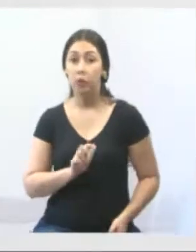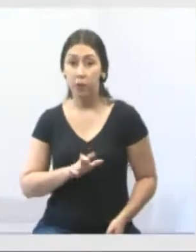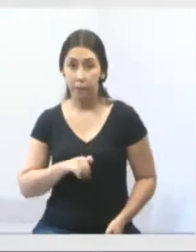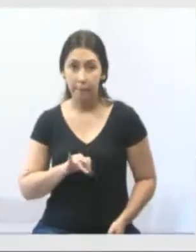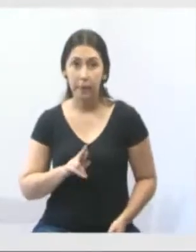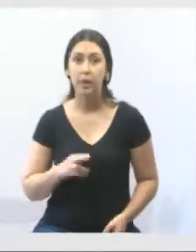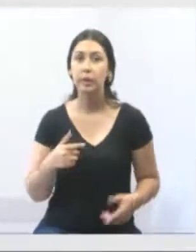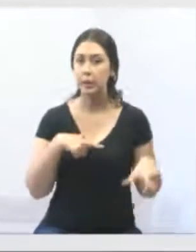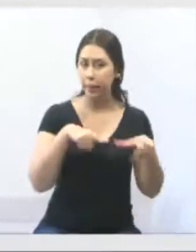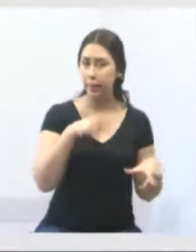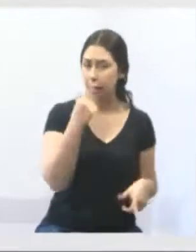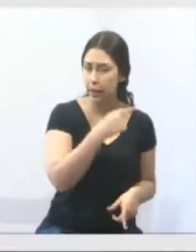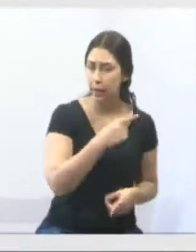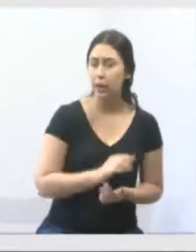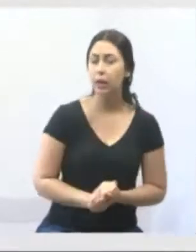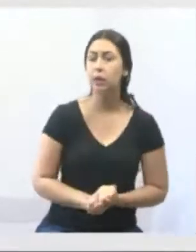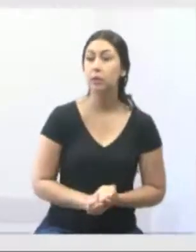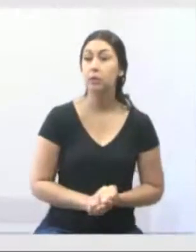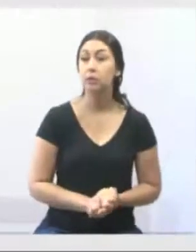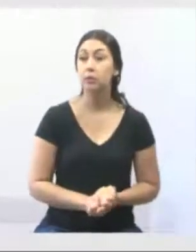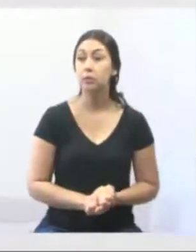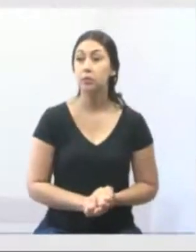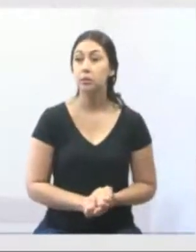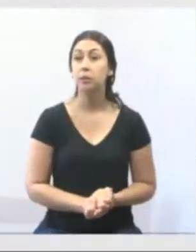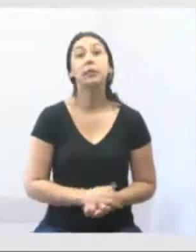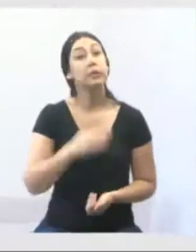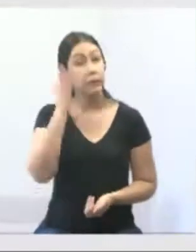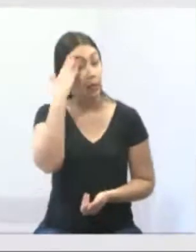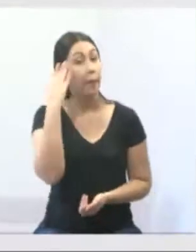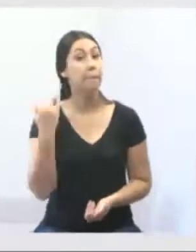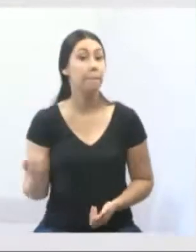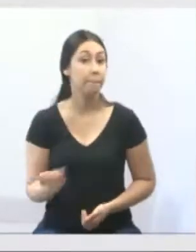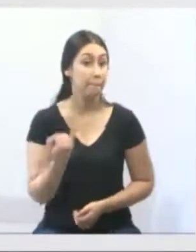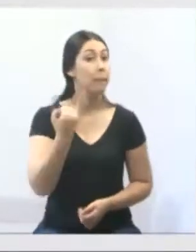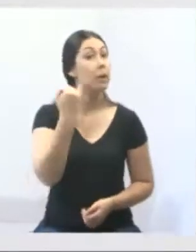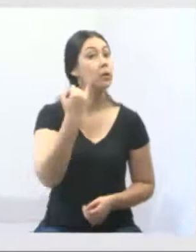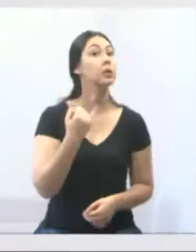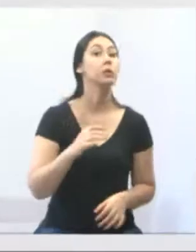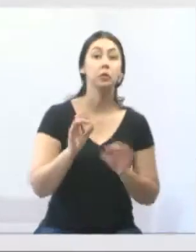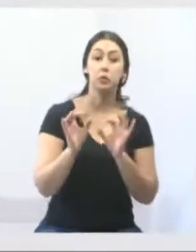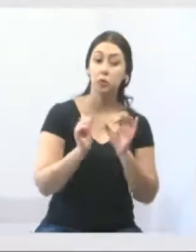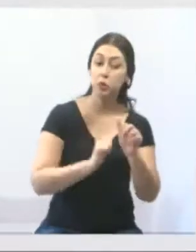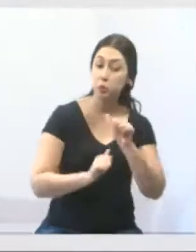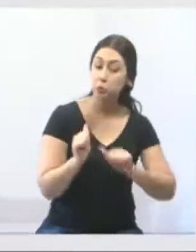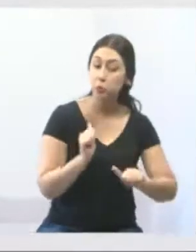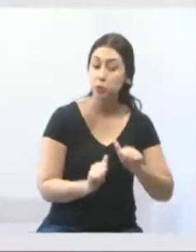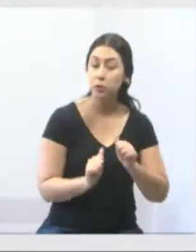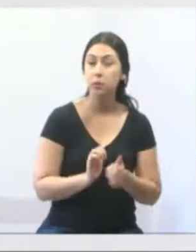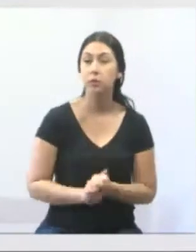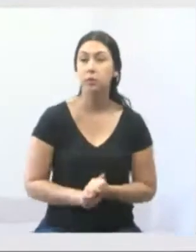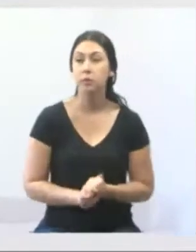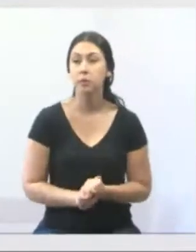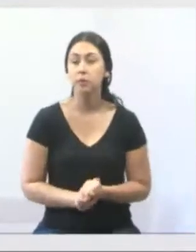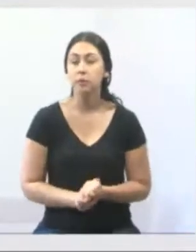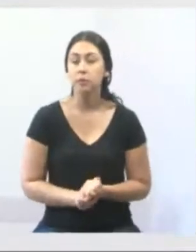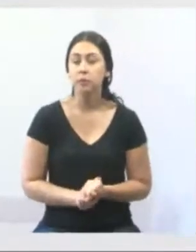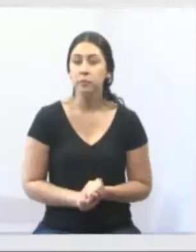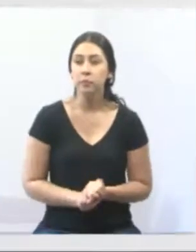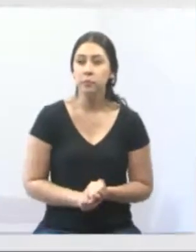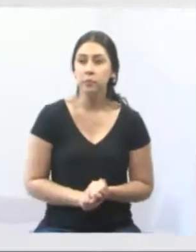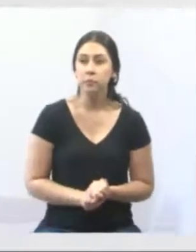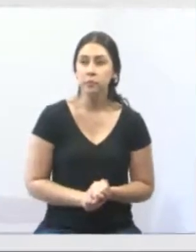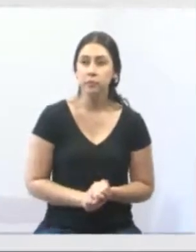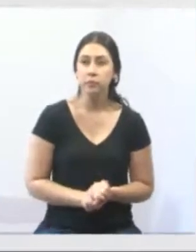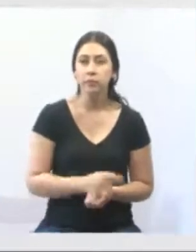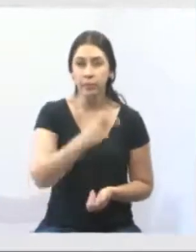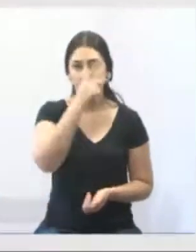muito grande já dentro daquele bairro, sabe da importância do recuo desses dois pós. Eu tenho certeza que